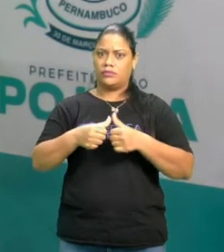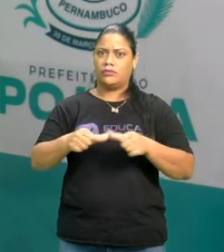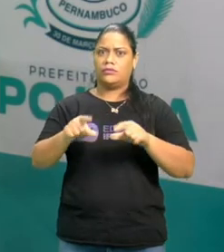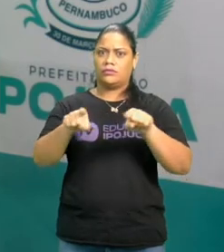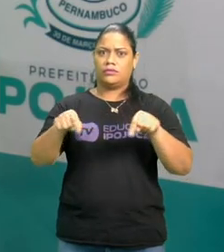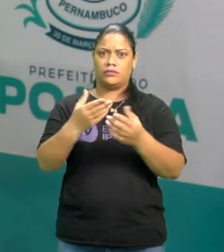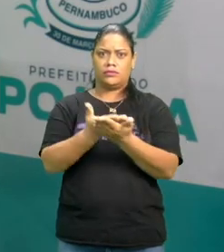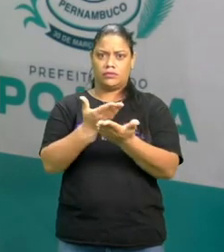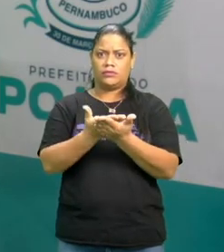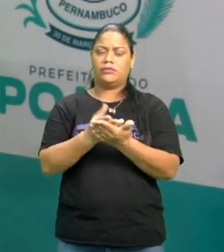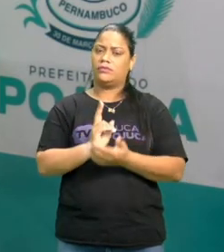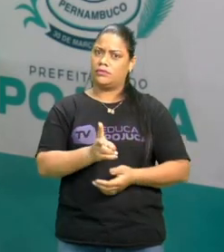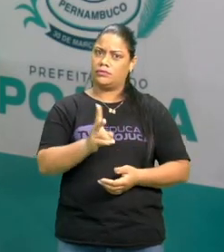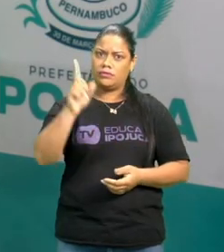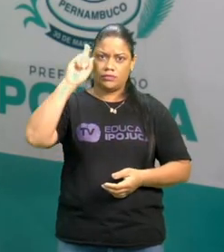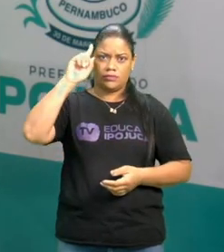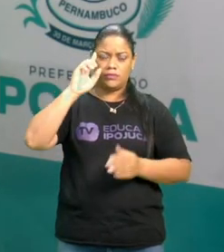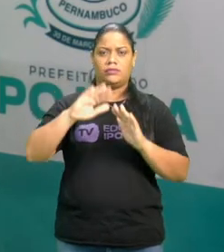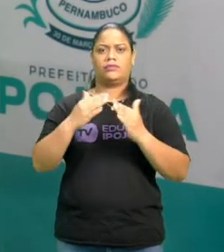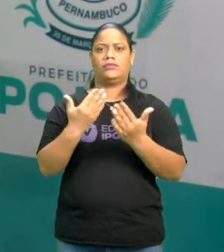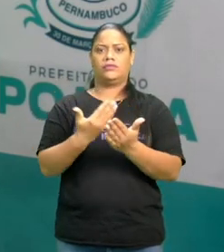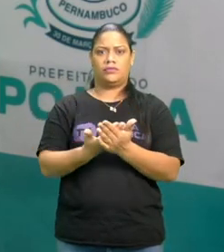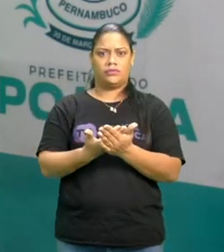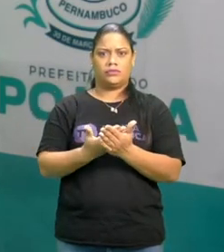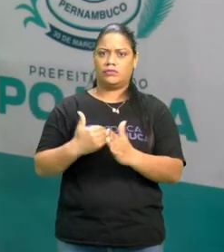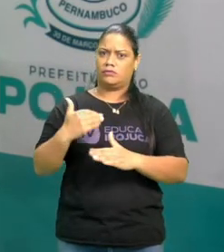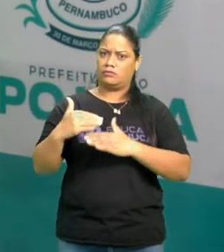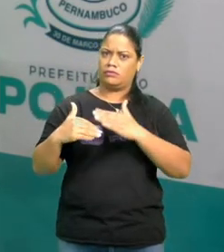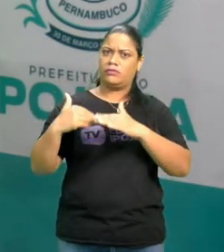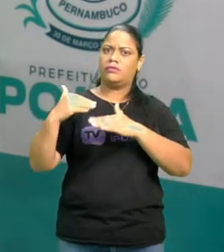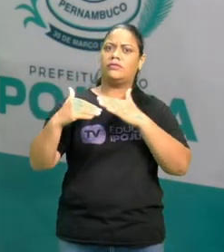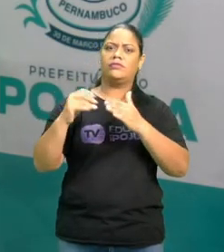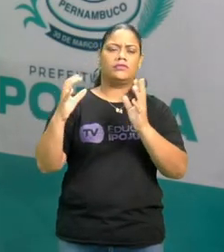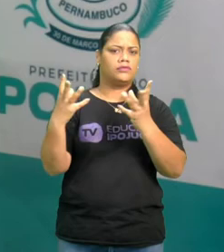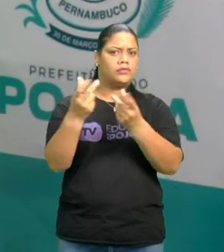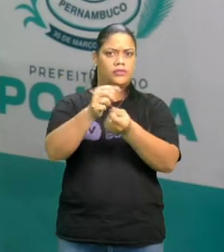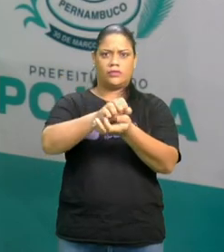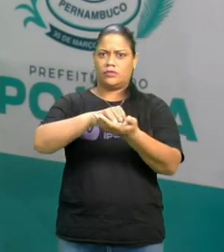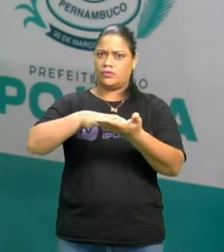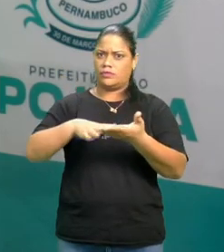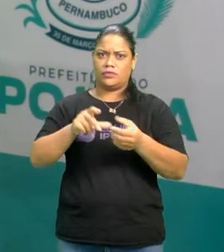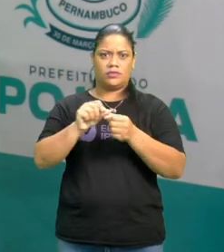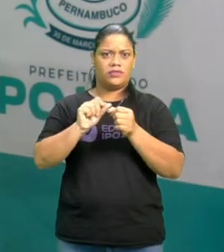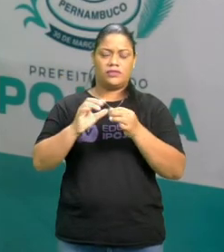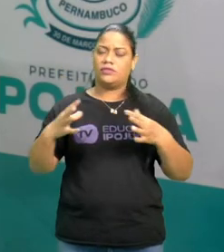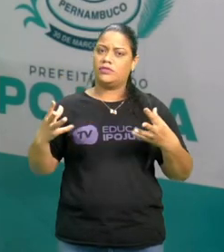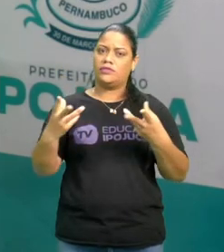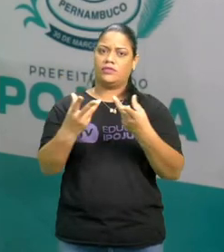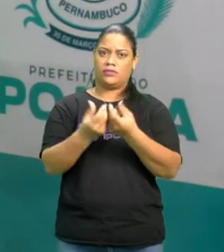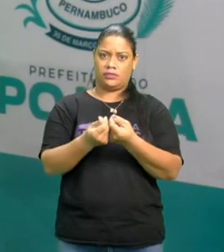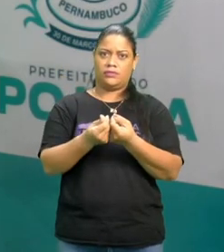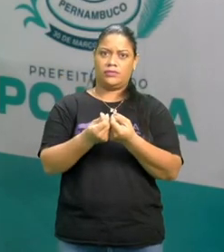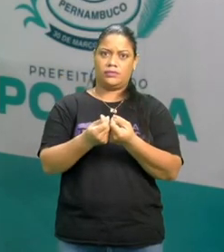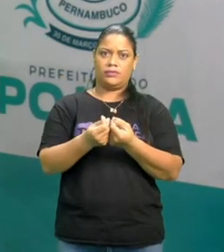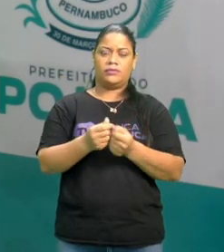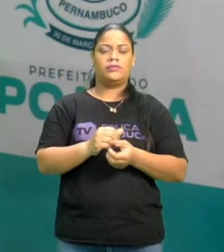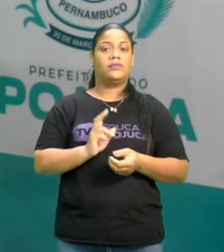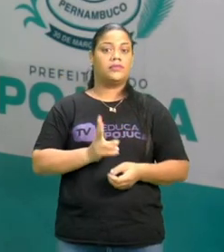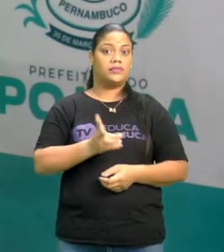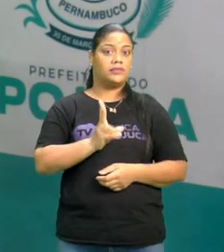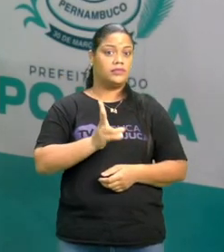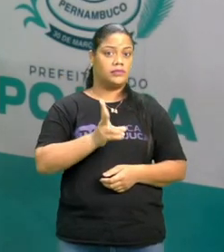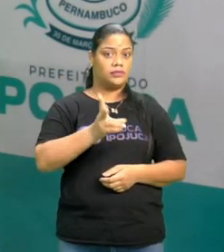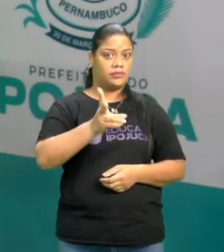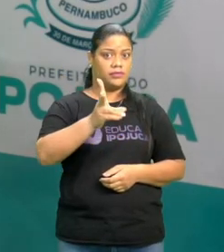e muito presente. Desenvolve todas as atividades, participam de todas e sempre,